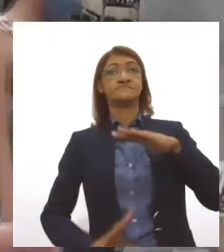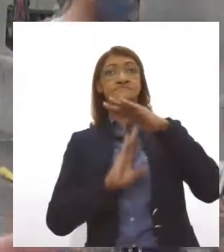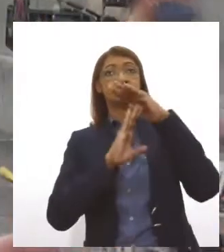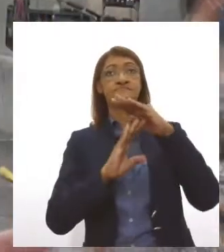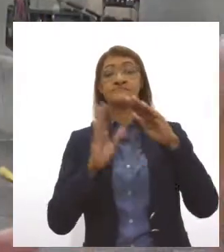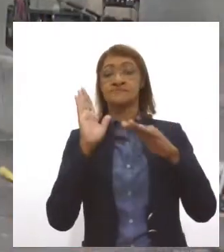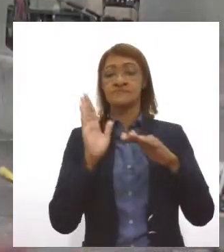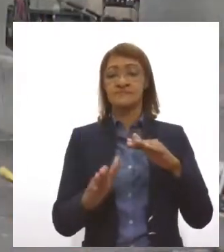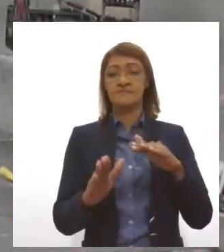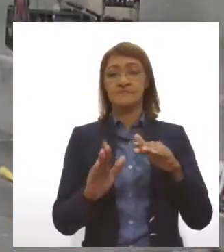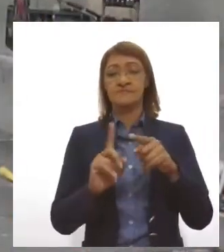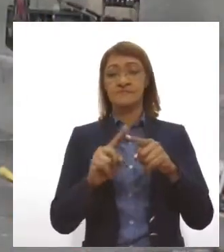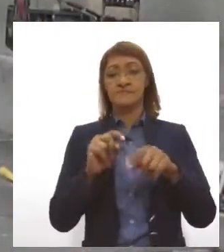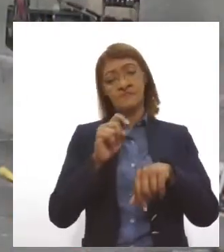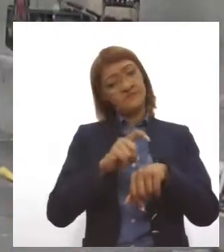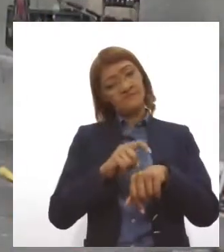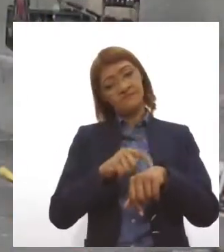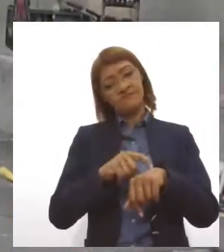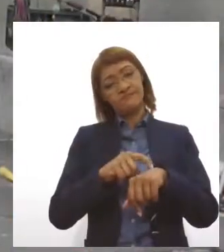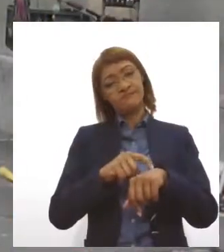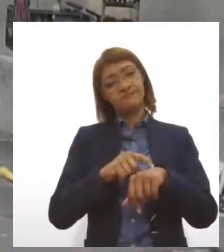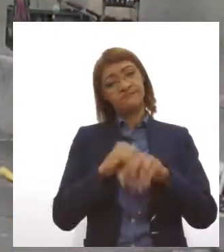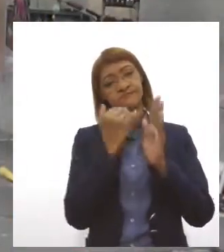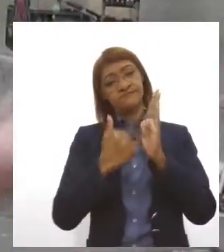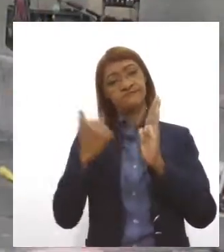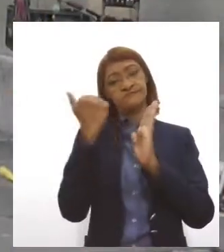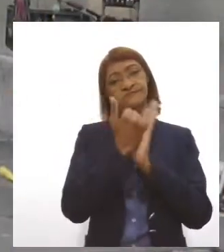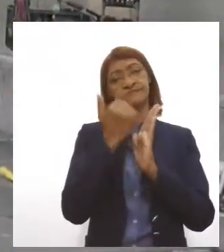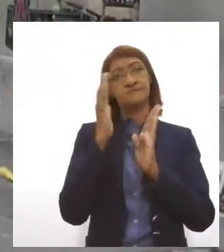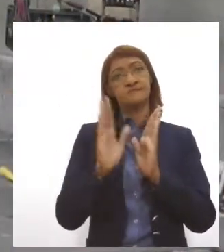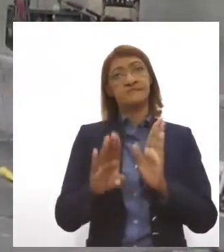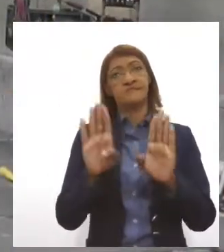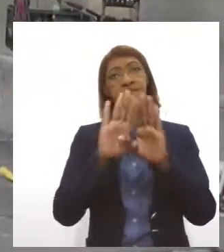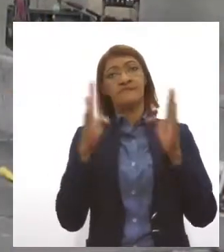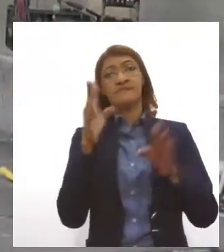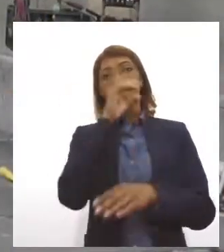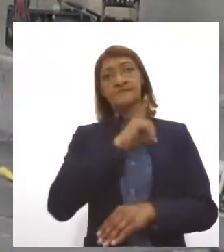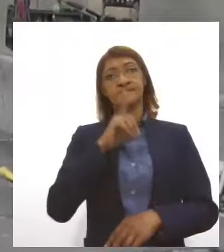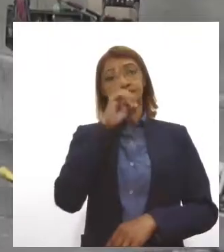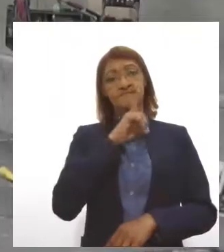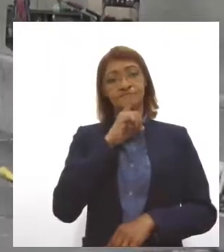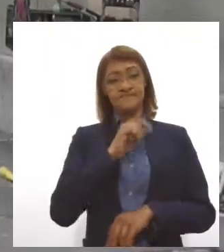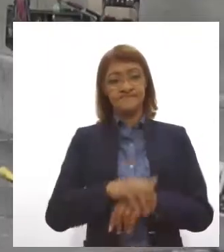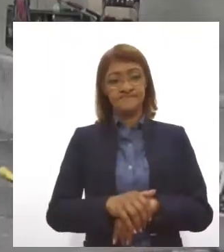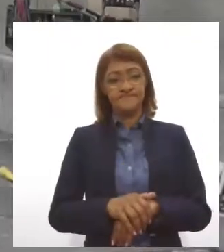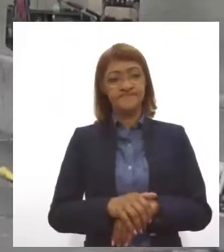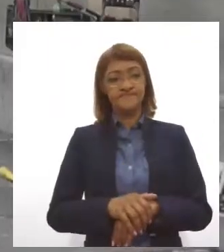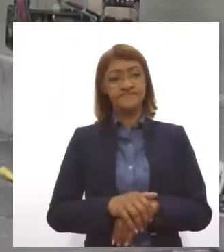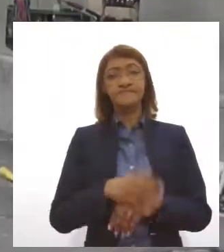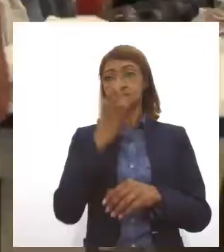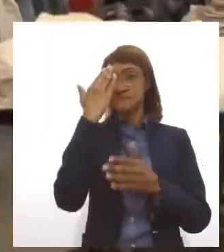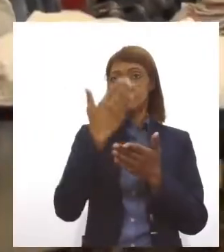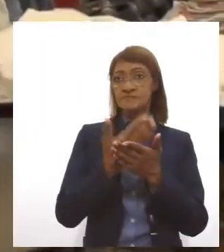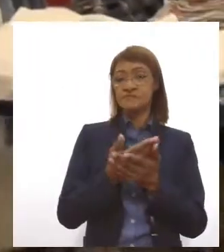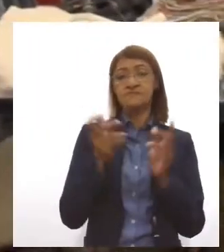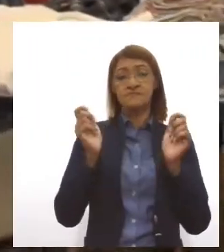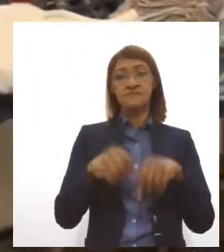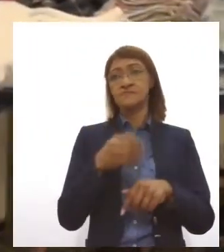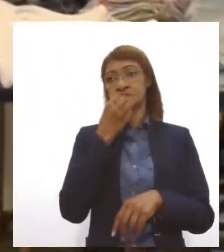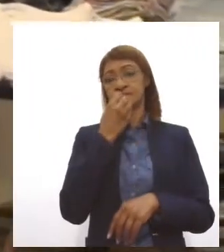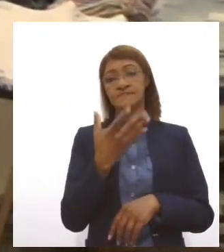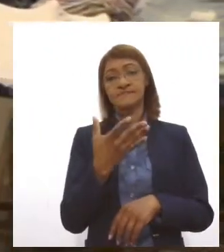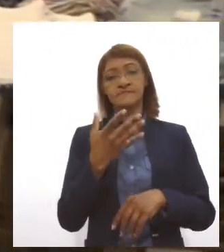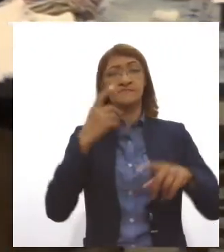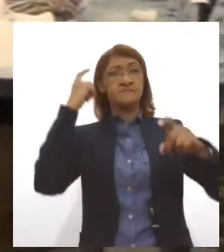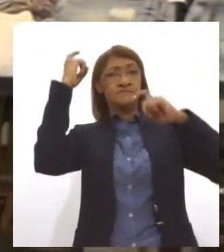estendemos o horário e também abrimos optativo aos domingos. Então, acredito que esses números possam ser realizados. Preocupados